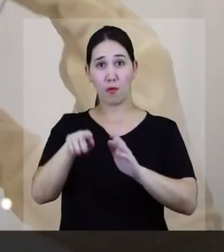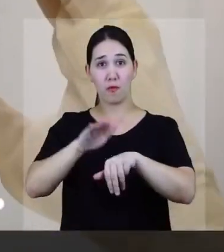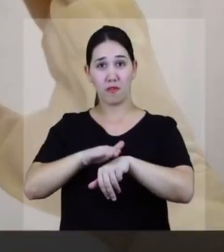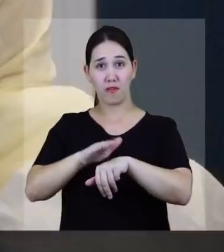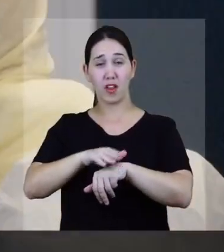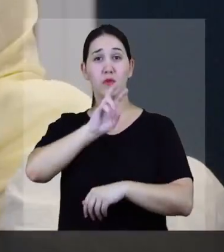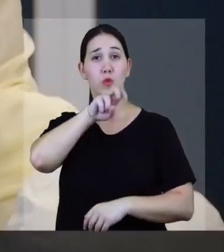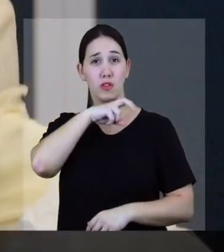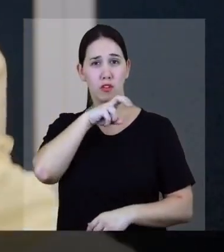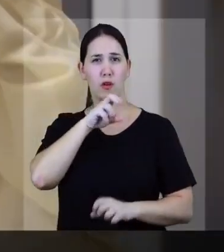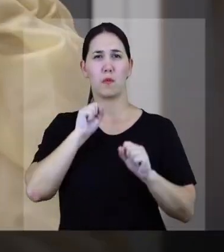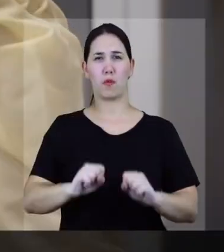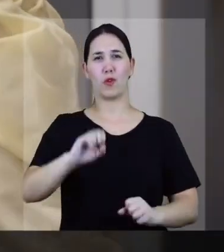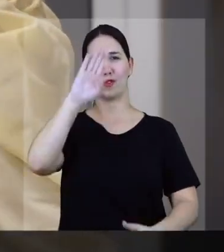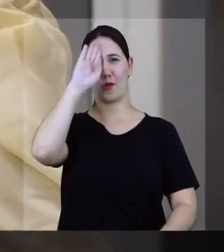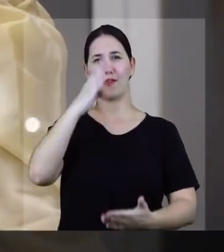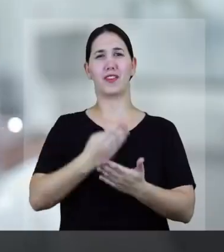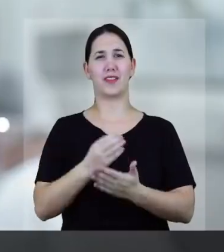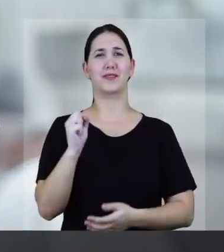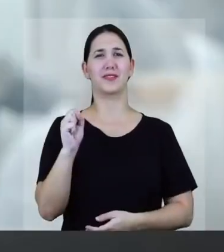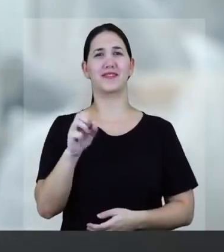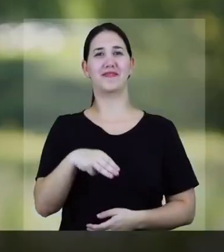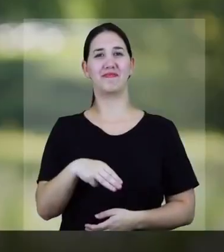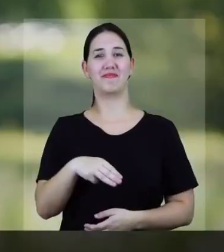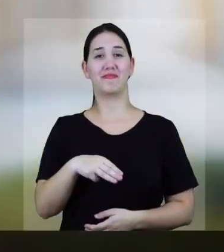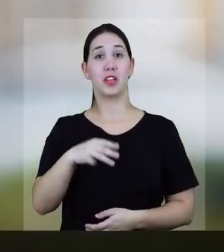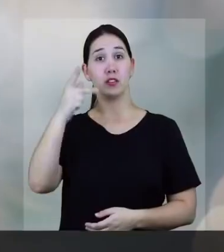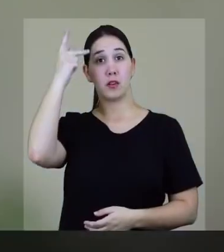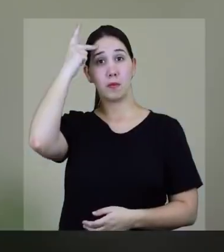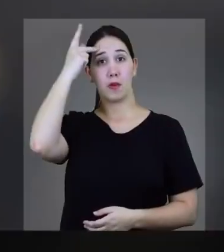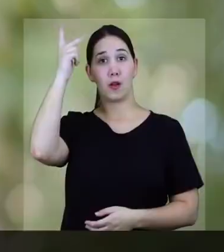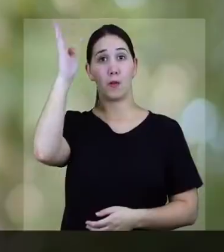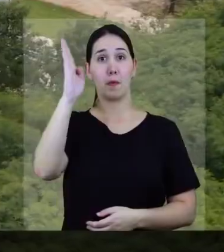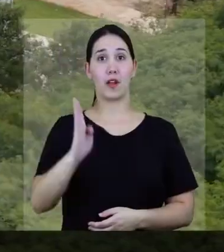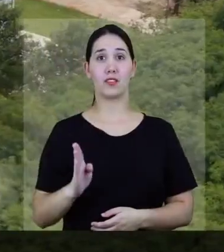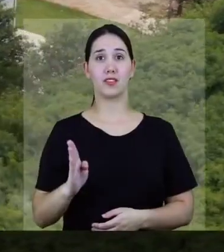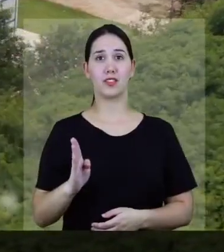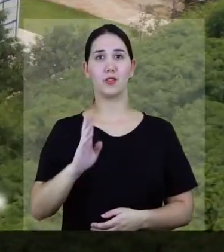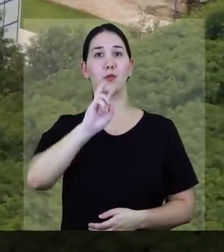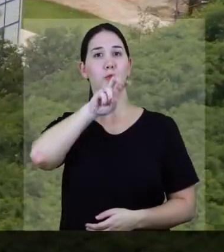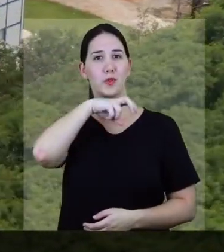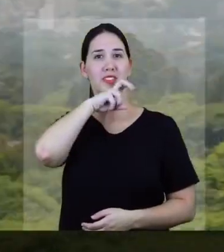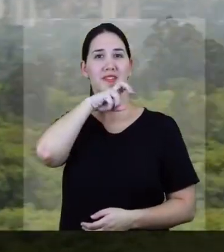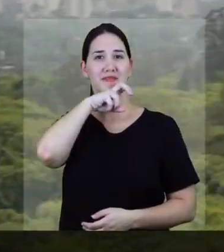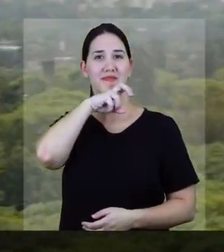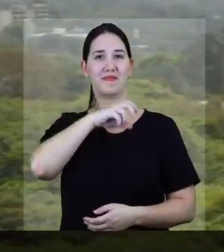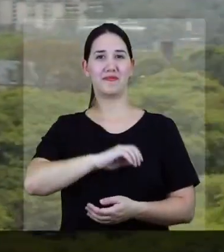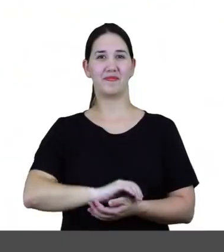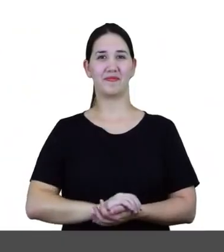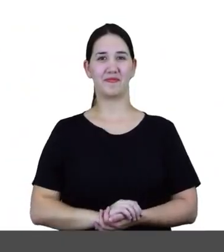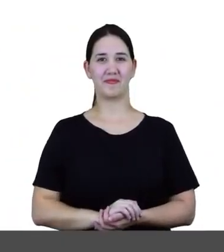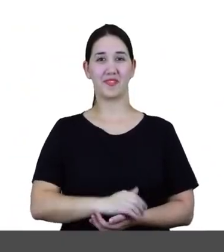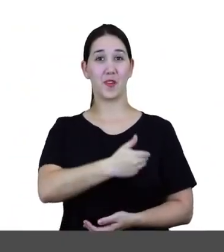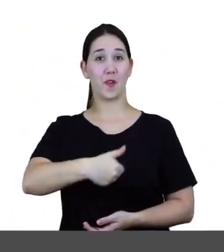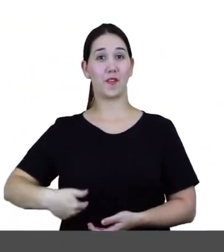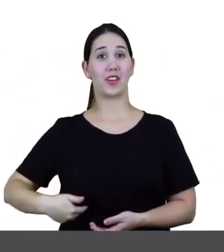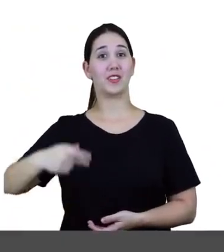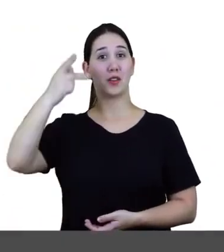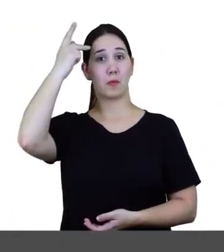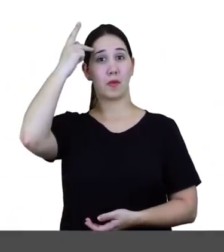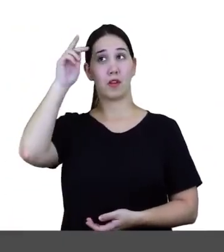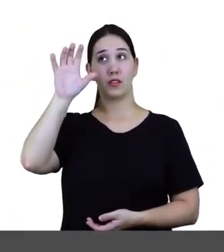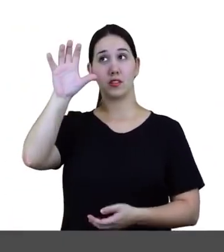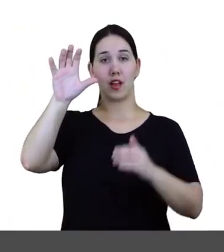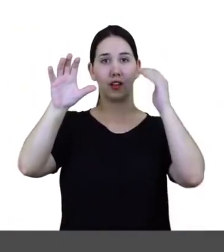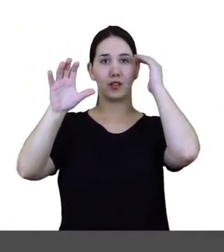Butantan, pode confiar. É de São Paulo. É do Brasil. É do Butantan. Governo